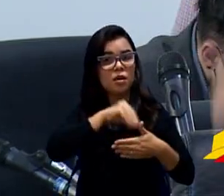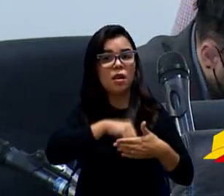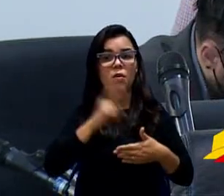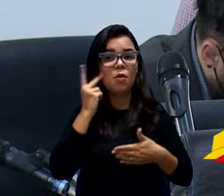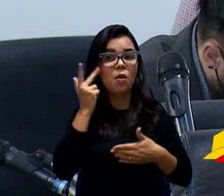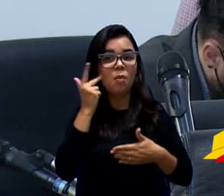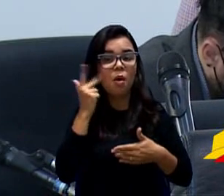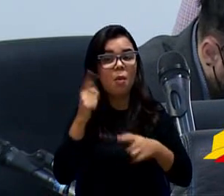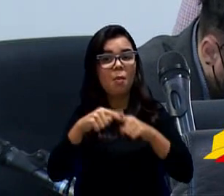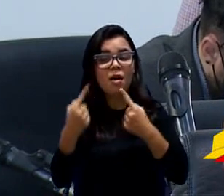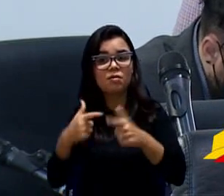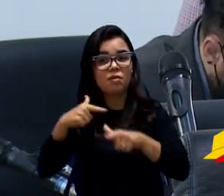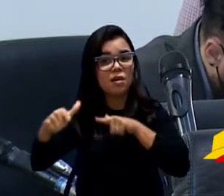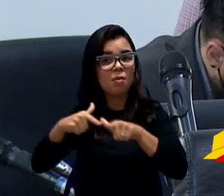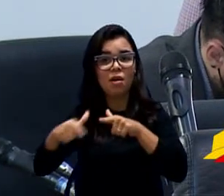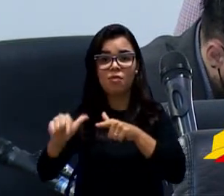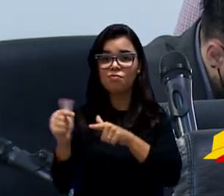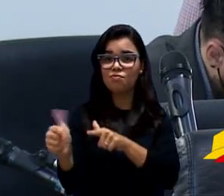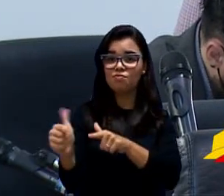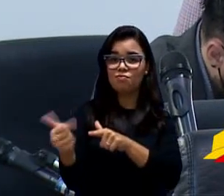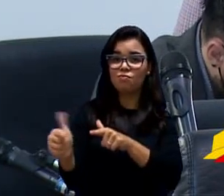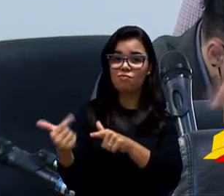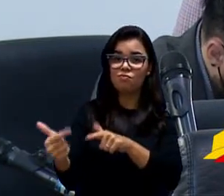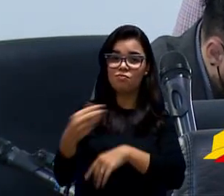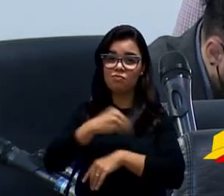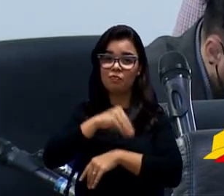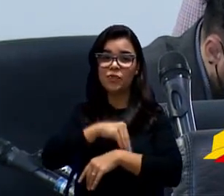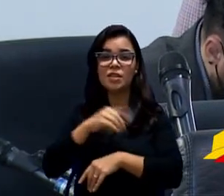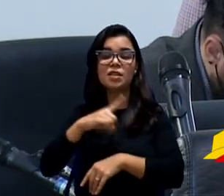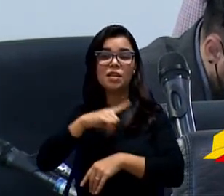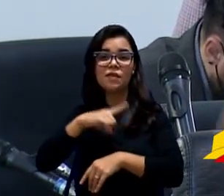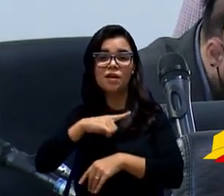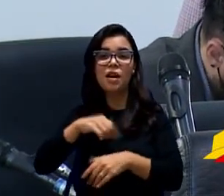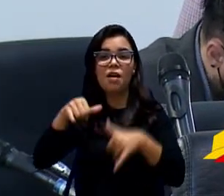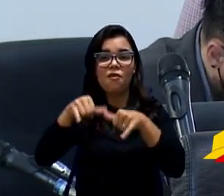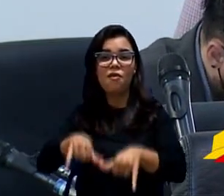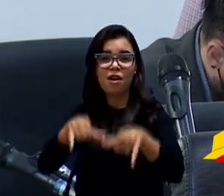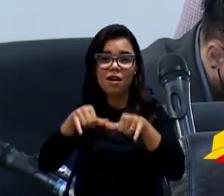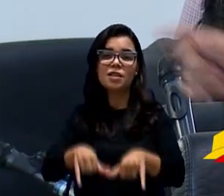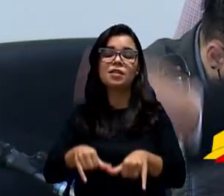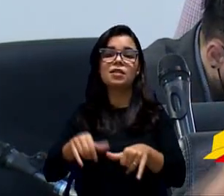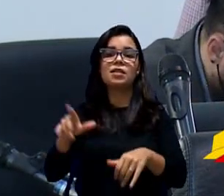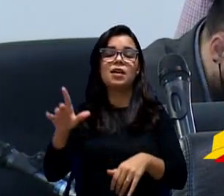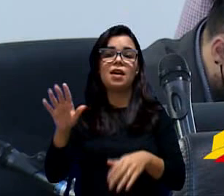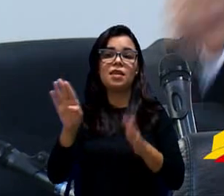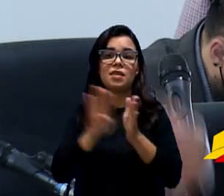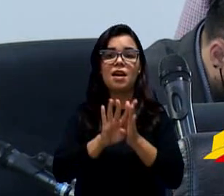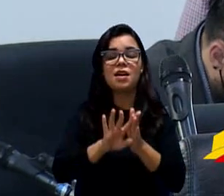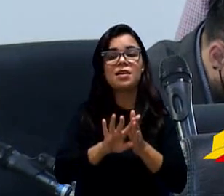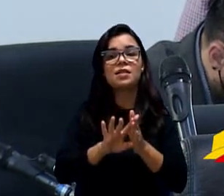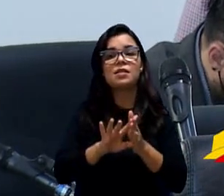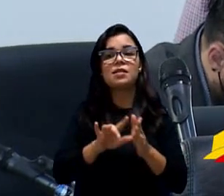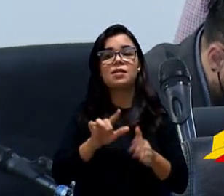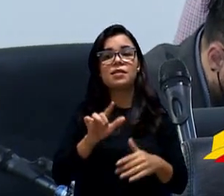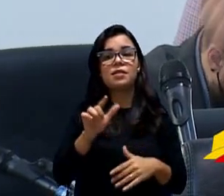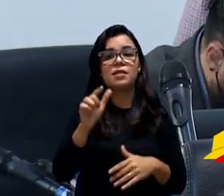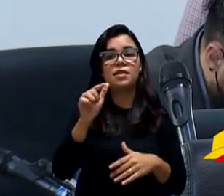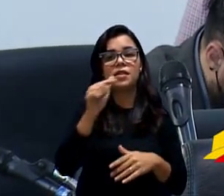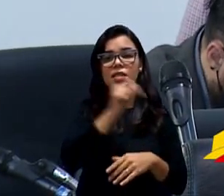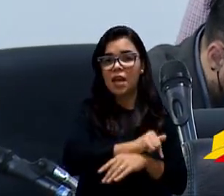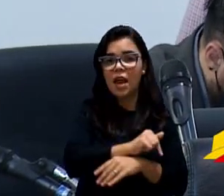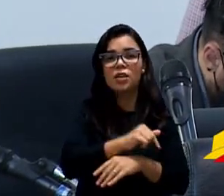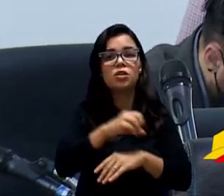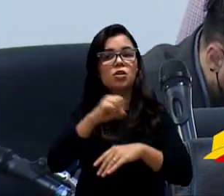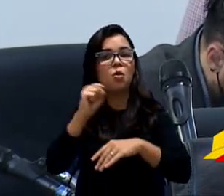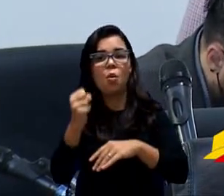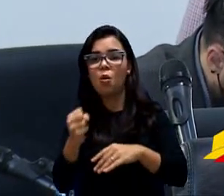temos que continuar, sim, com esse trabalho. Se tiver que ficar aqui até sete, oito, nove horas da noite, a gente vai ficar. Amanhã é dia de sessão. Se quarto tiver outra sessão,